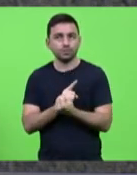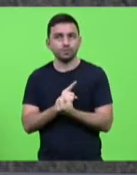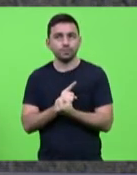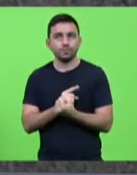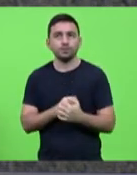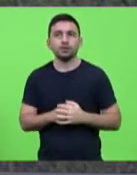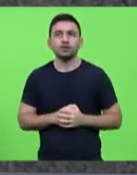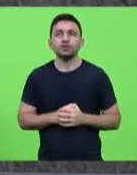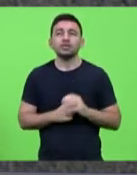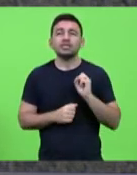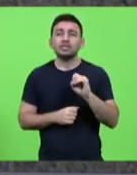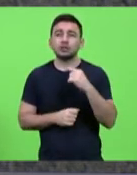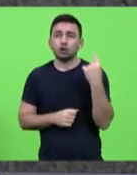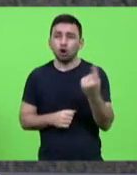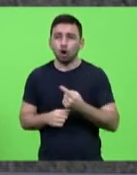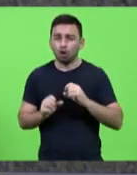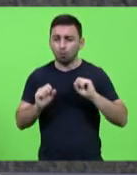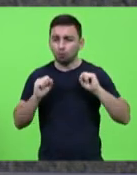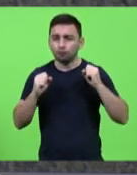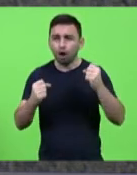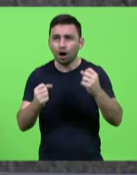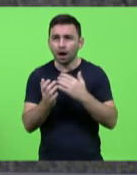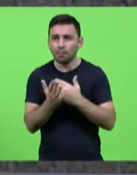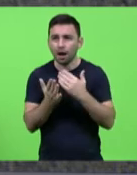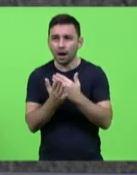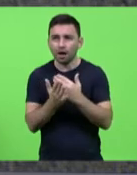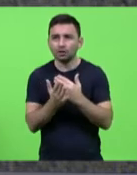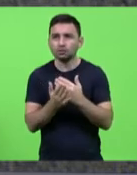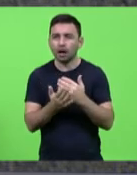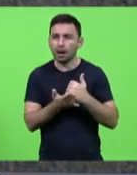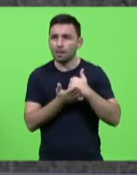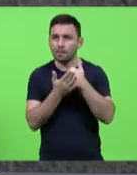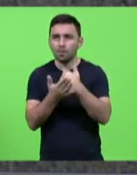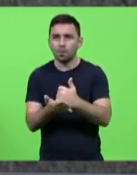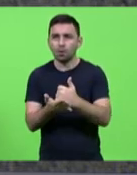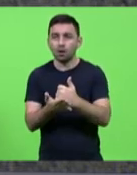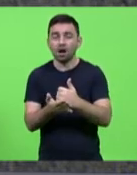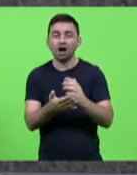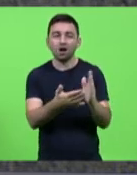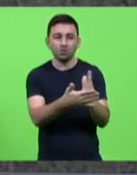Se a gente não fortalece, nem todos os que estão numa condição